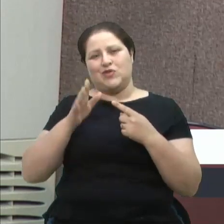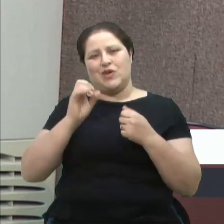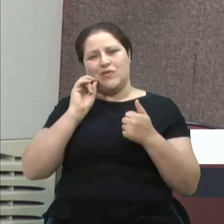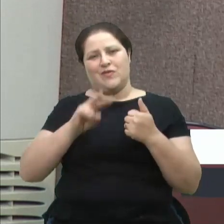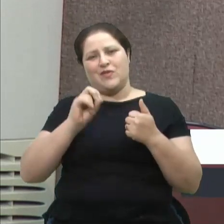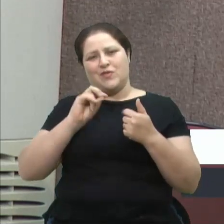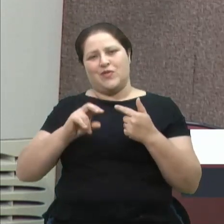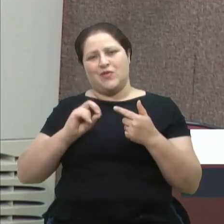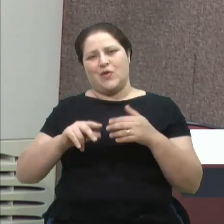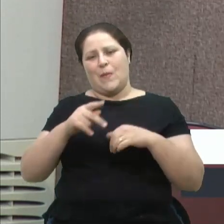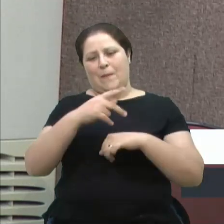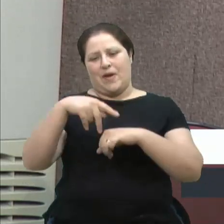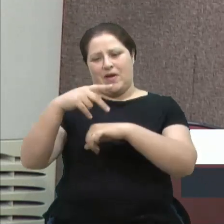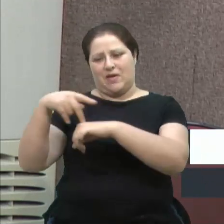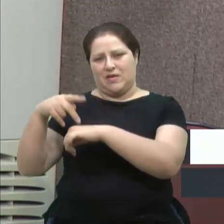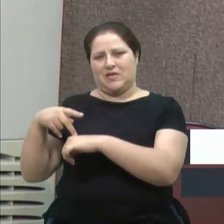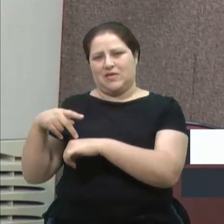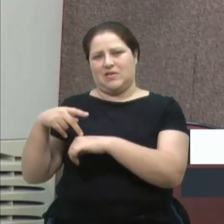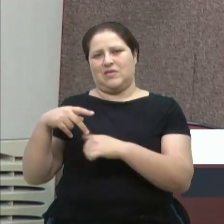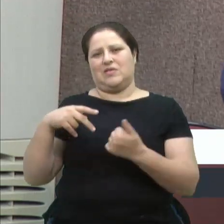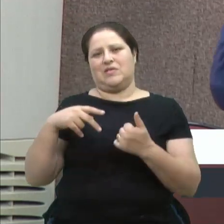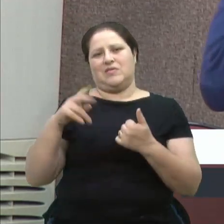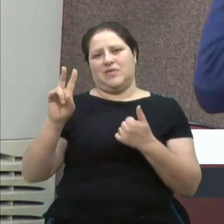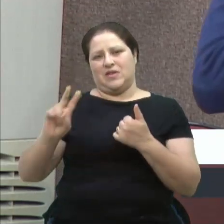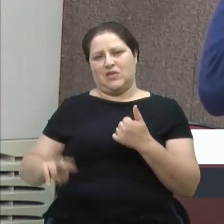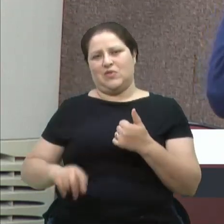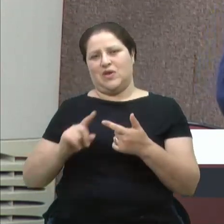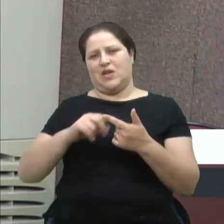à população. A sua parte, Fredor.